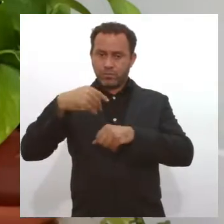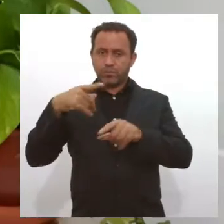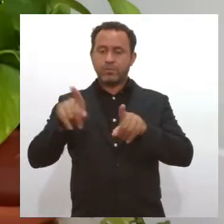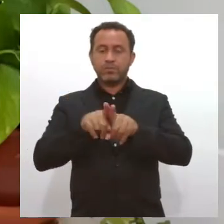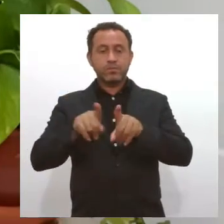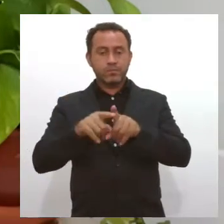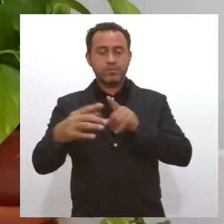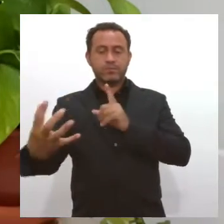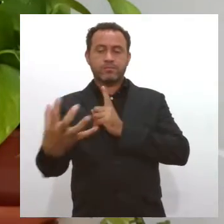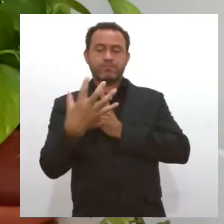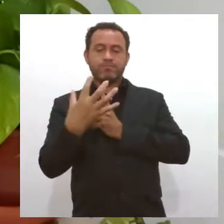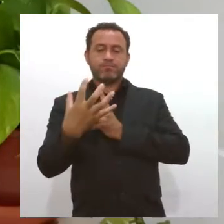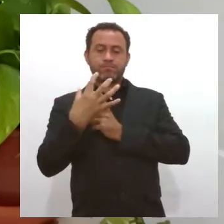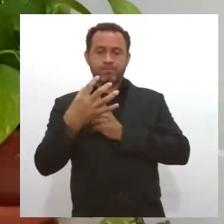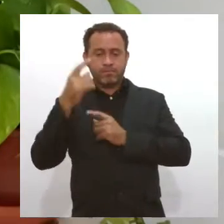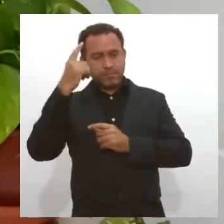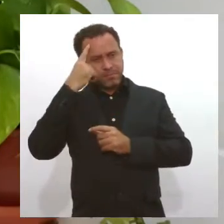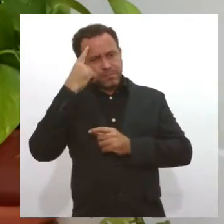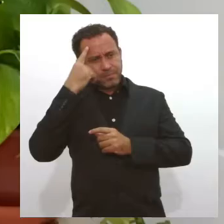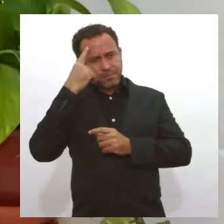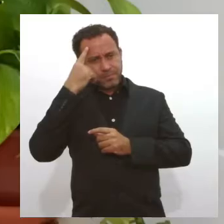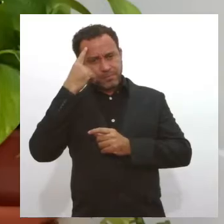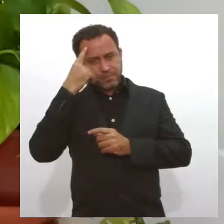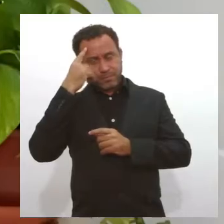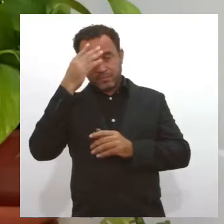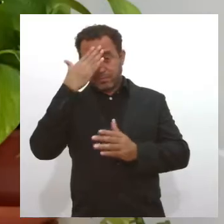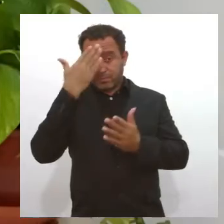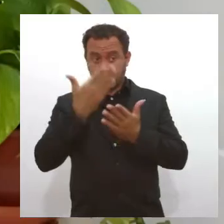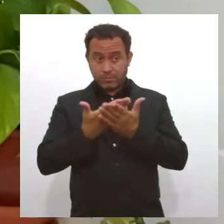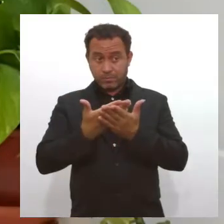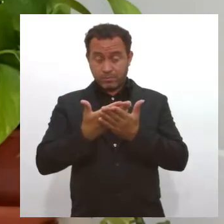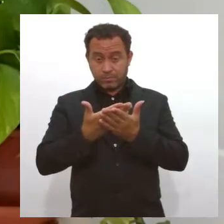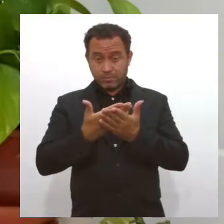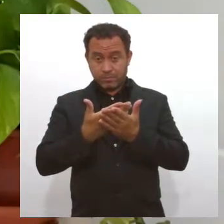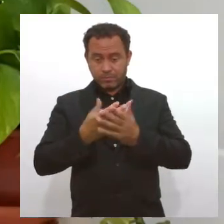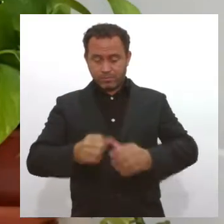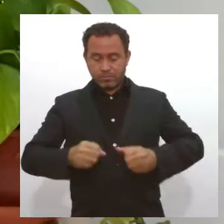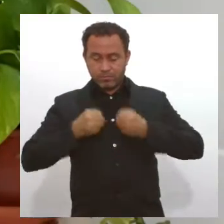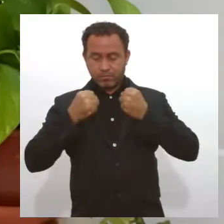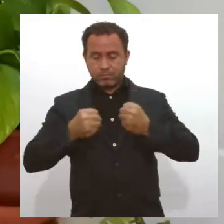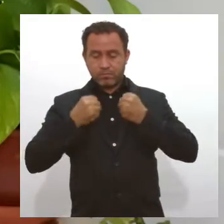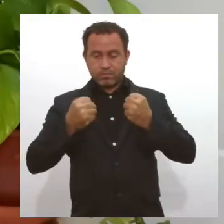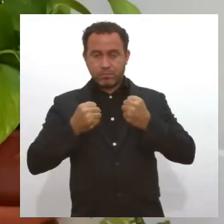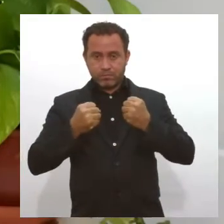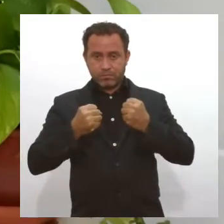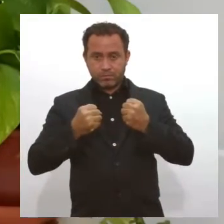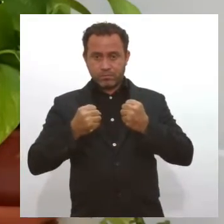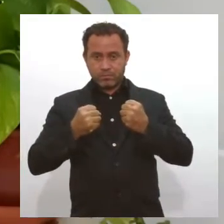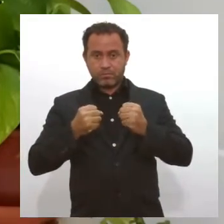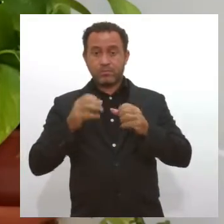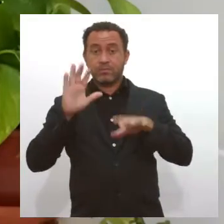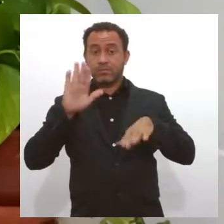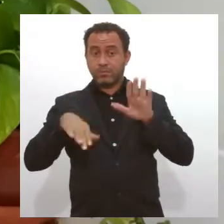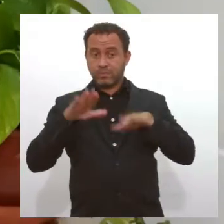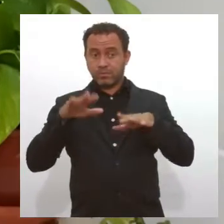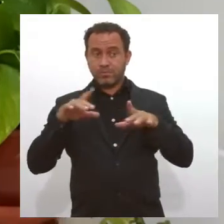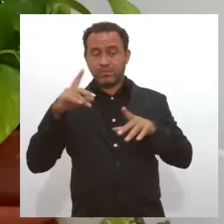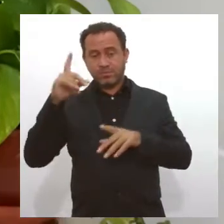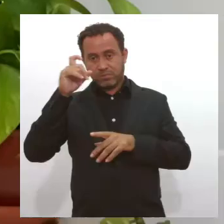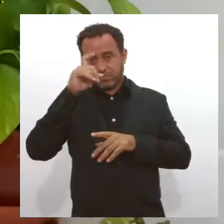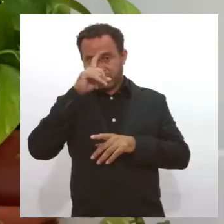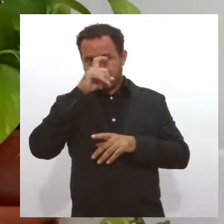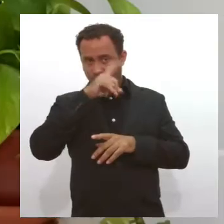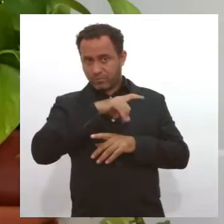influenciando a nossa forma de pensar? As nossas crenças fortalecedoras? Crenças muitas vezes limitantes?